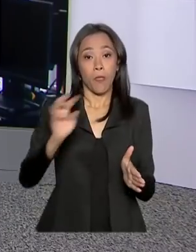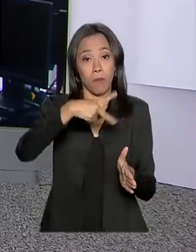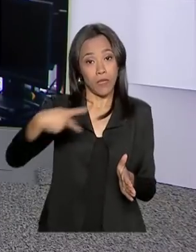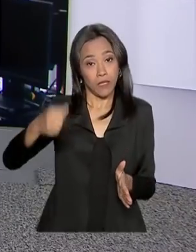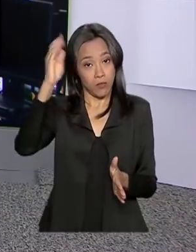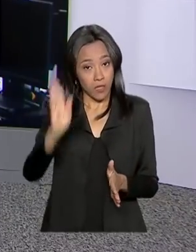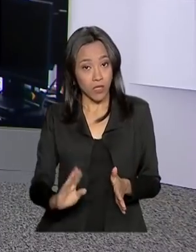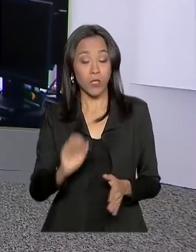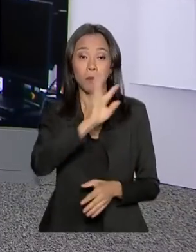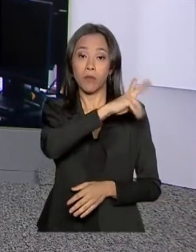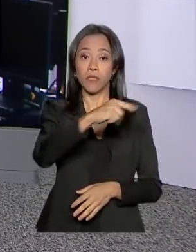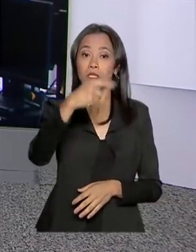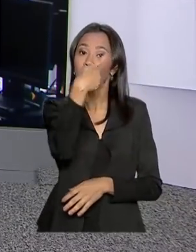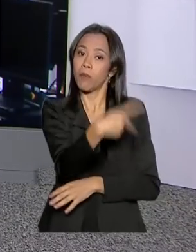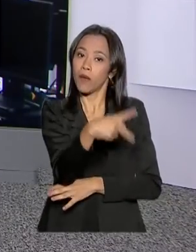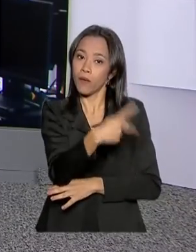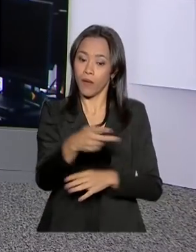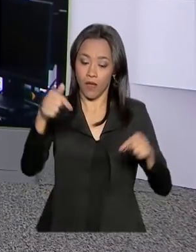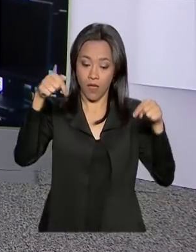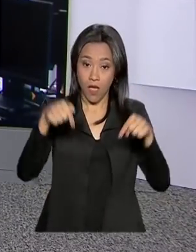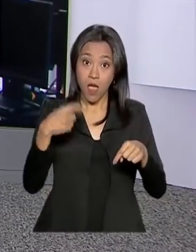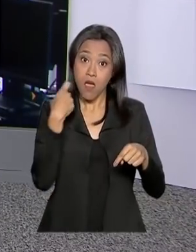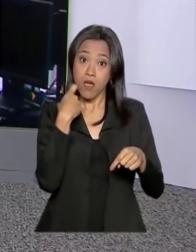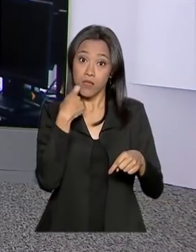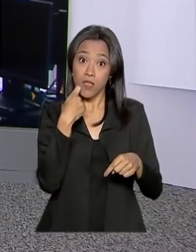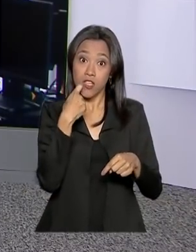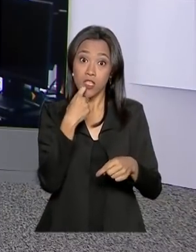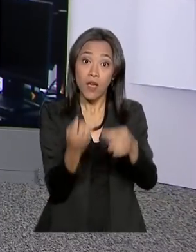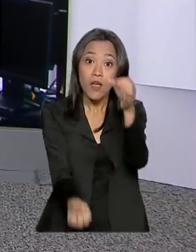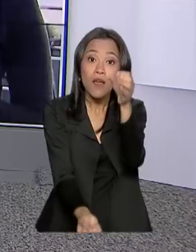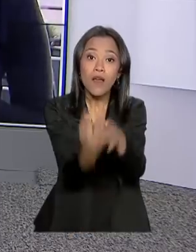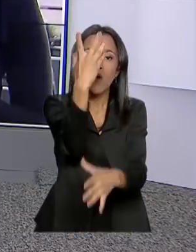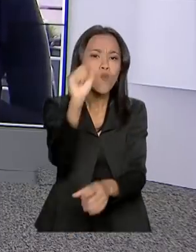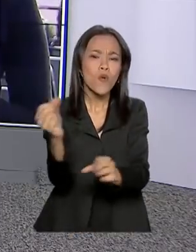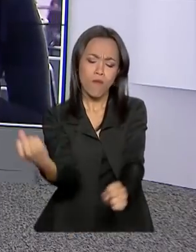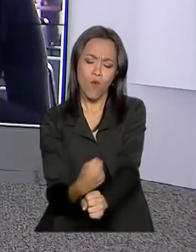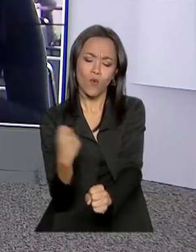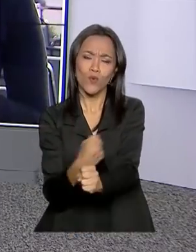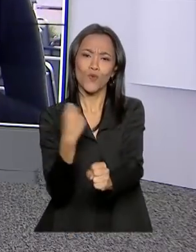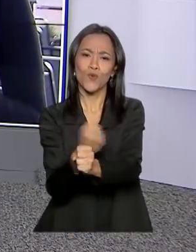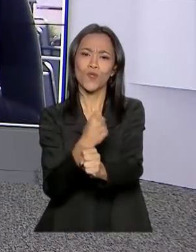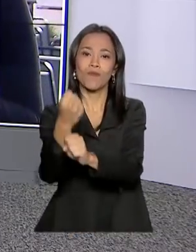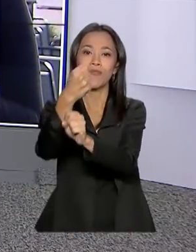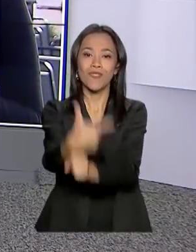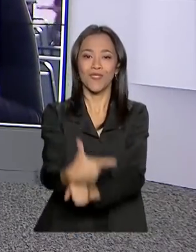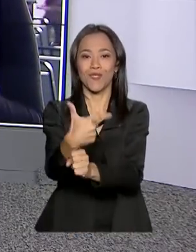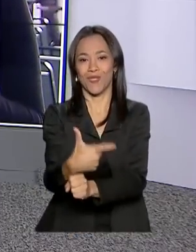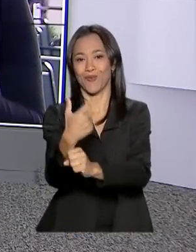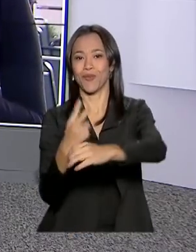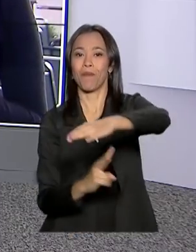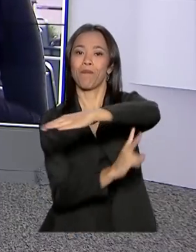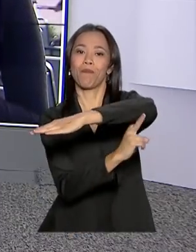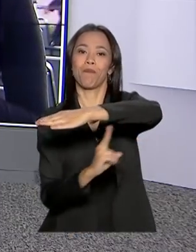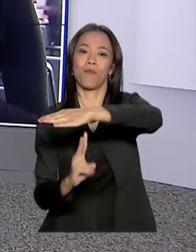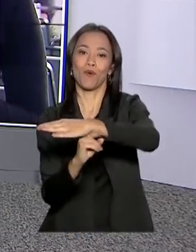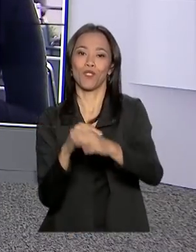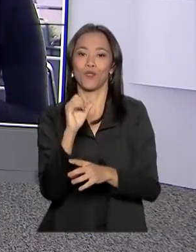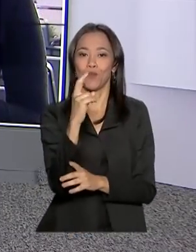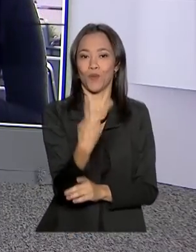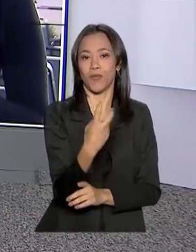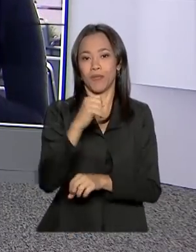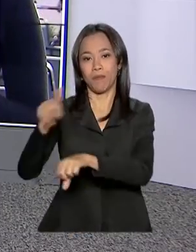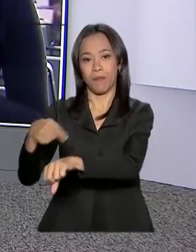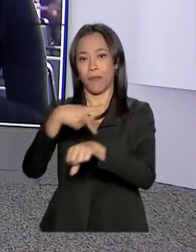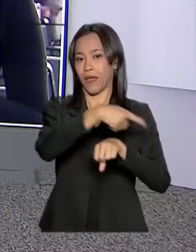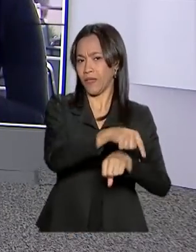Brasil e do Paraguai lançam nesta sexta-feira a pedra fundamental para a construção da segunda ponte entre os dois países.